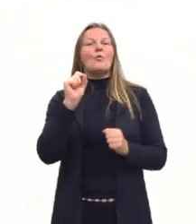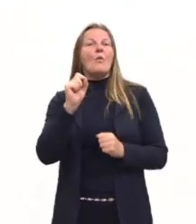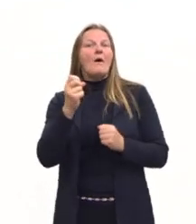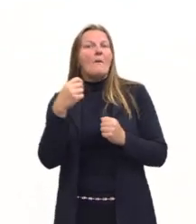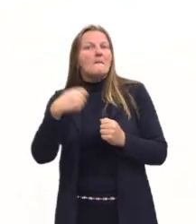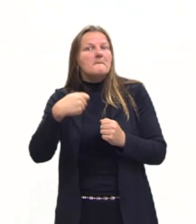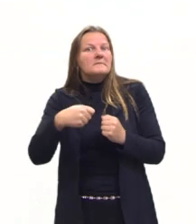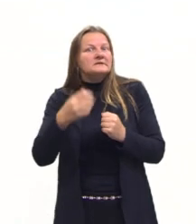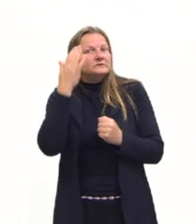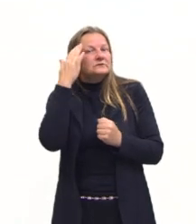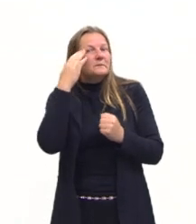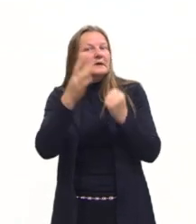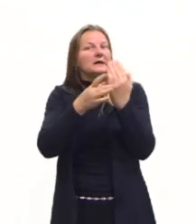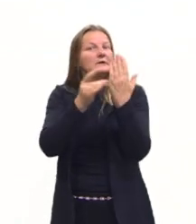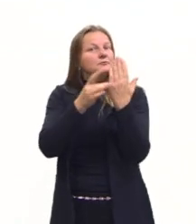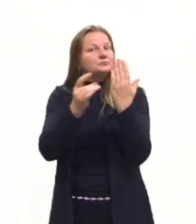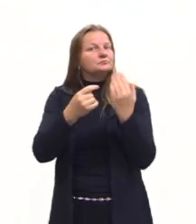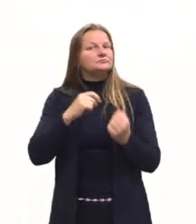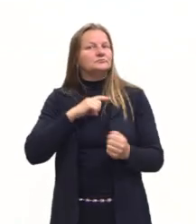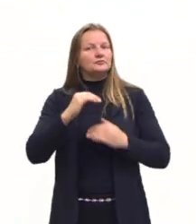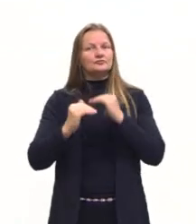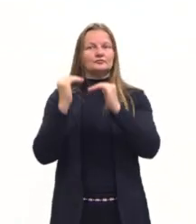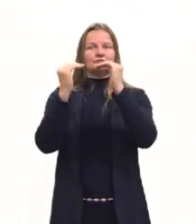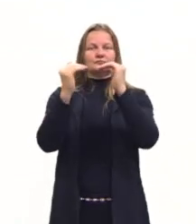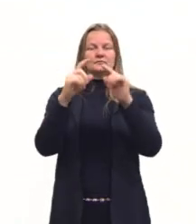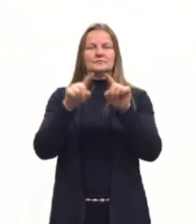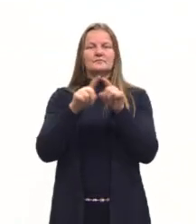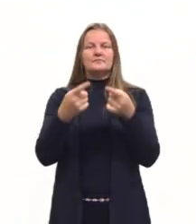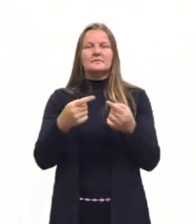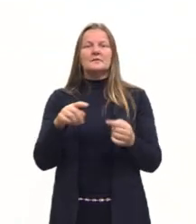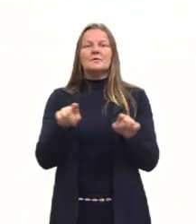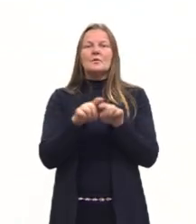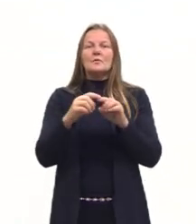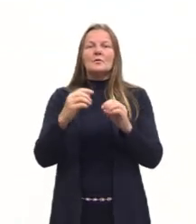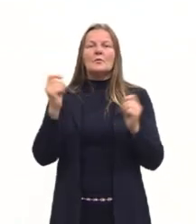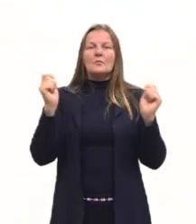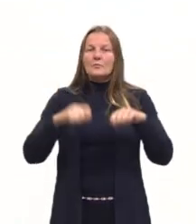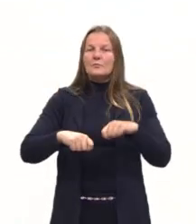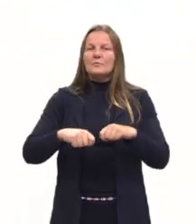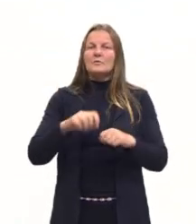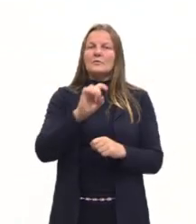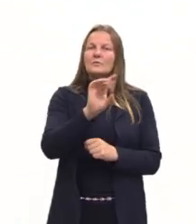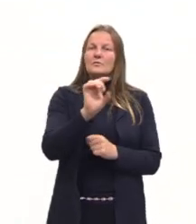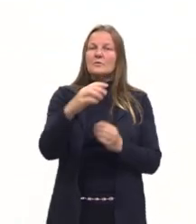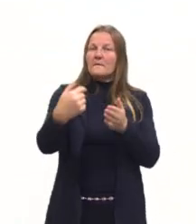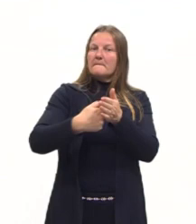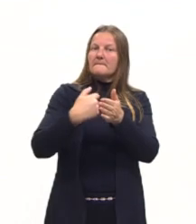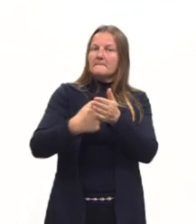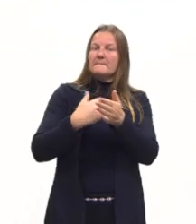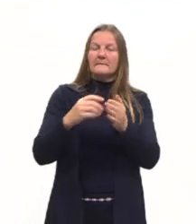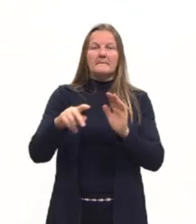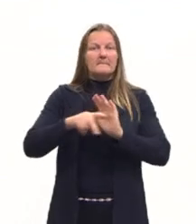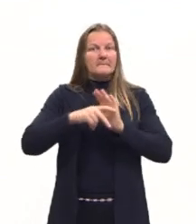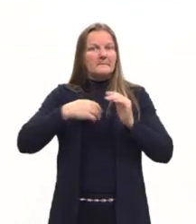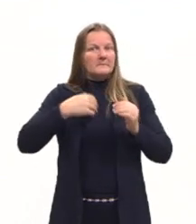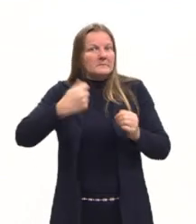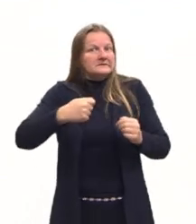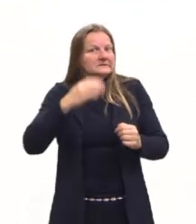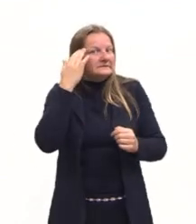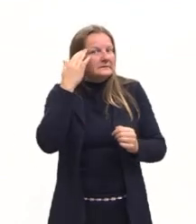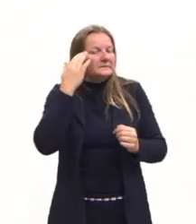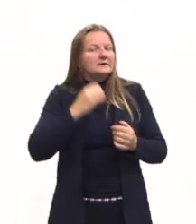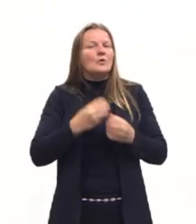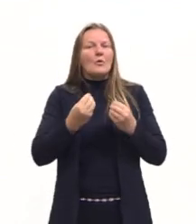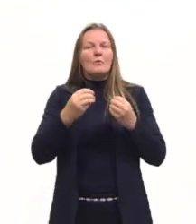que eu preciso desenvolver, sabendo quais são as competências que me são exigidas, fica mais fácil entender